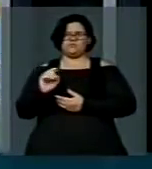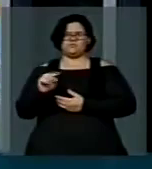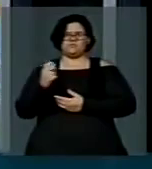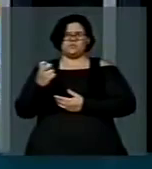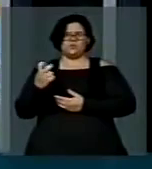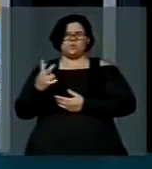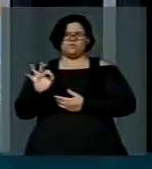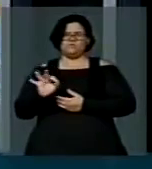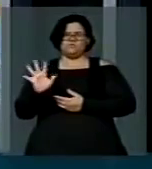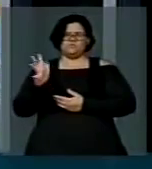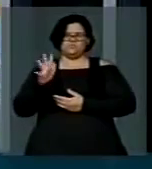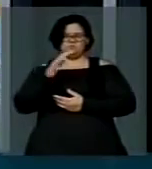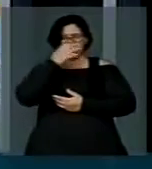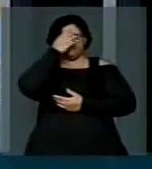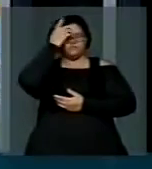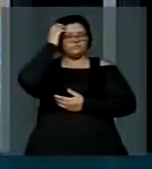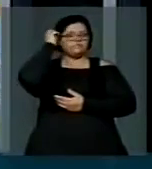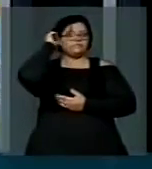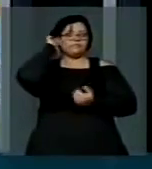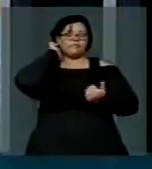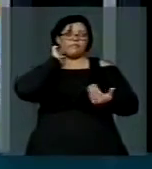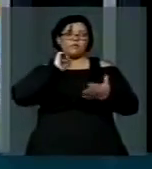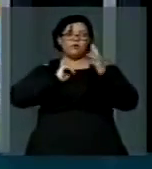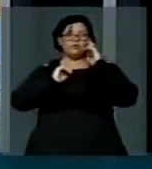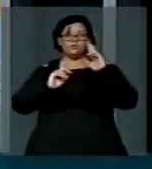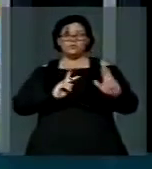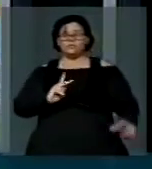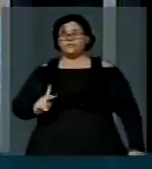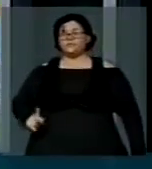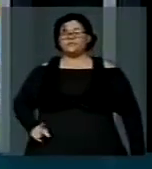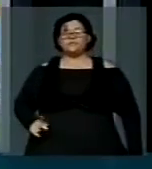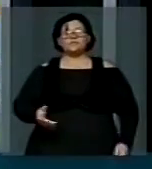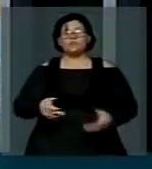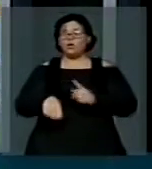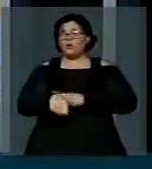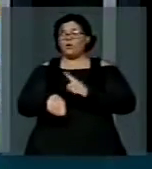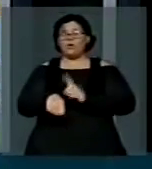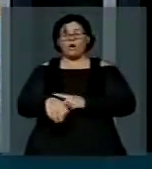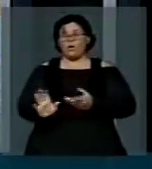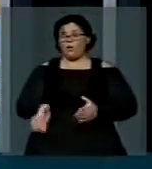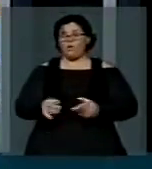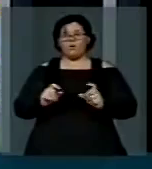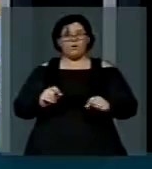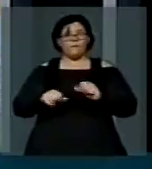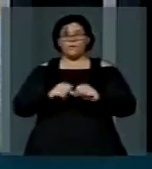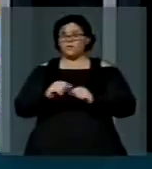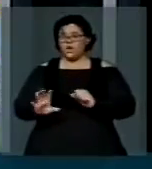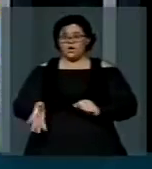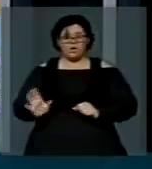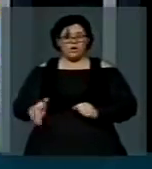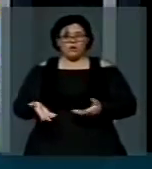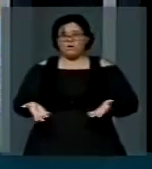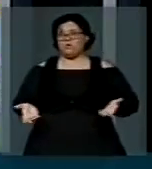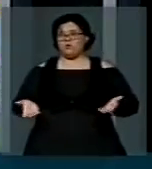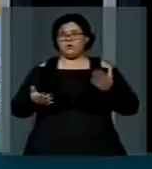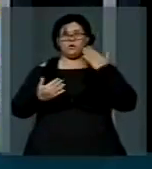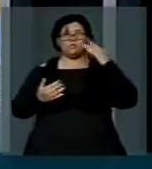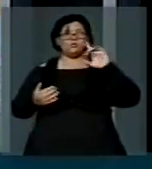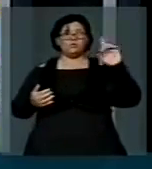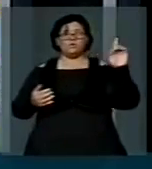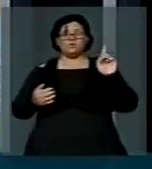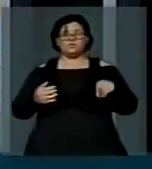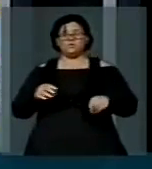,2%. Então, senhor presidente, é hora de mudança. Graças a Deus é uma